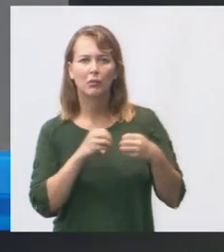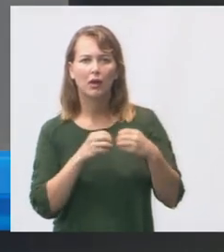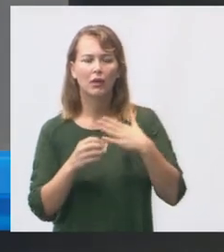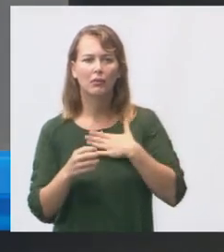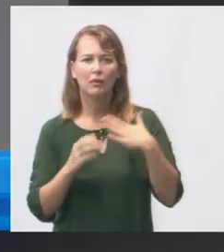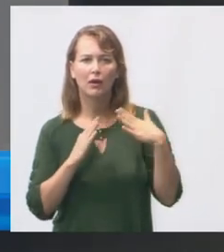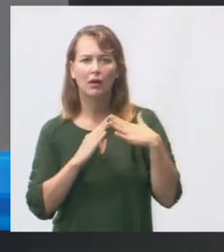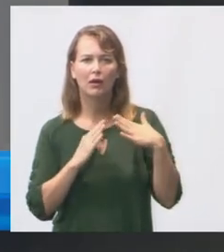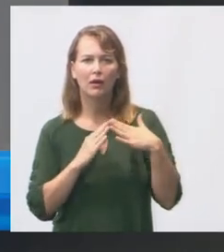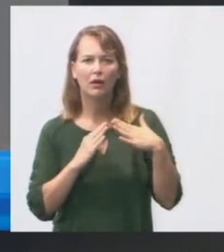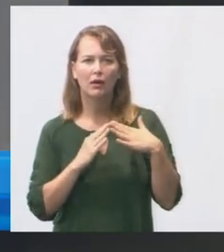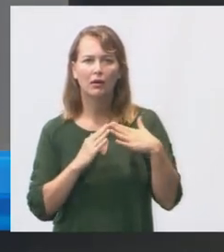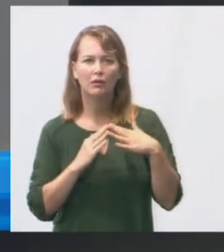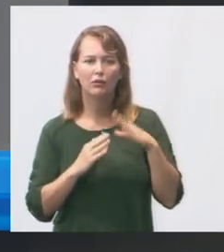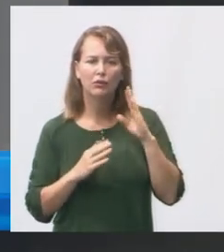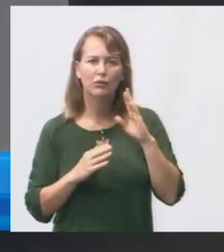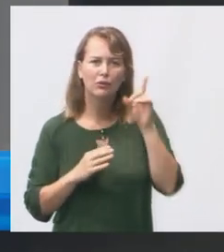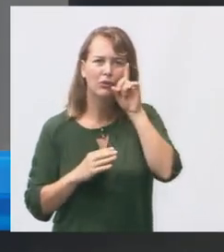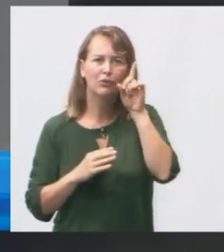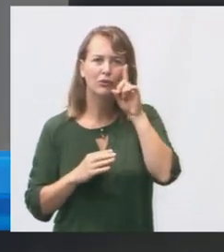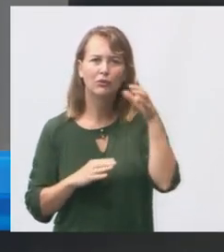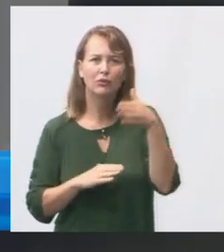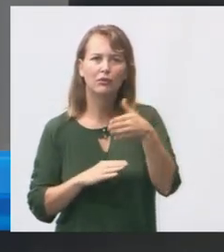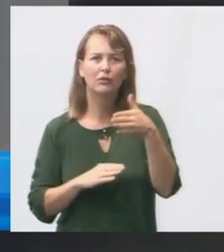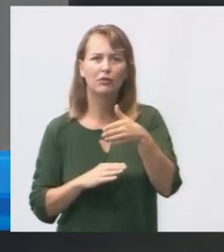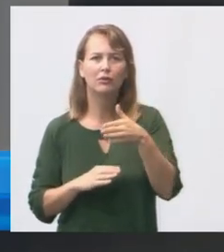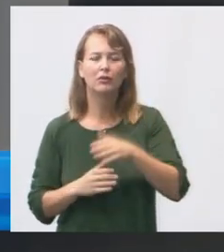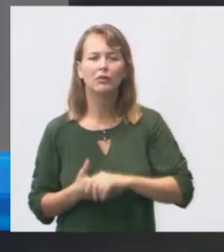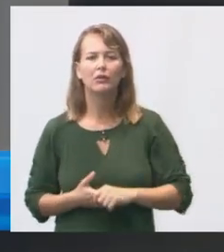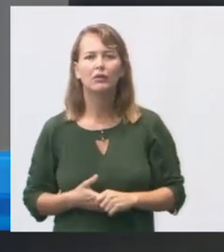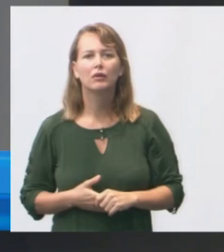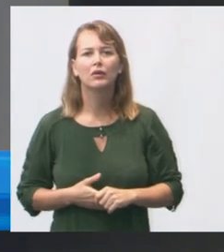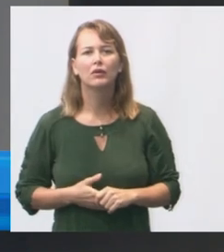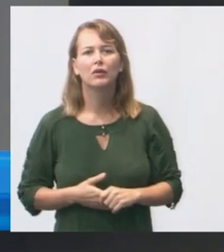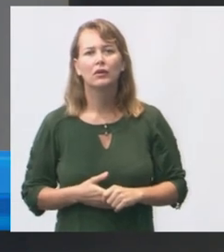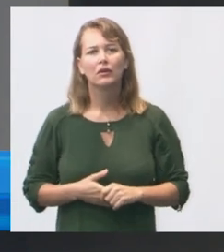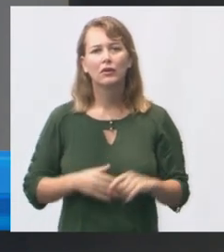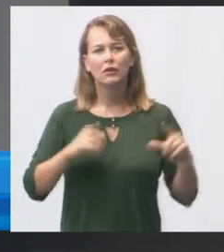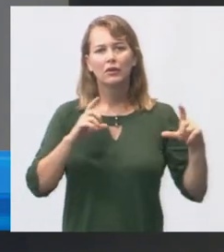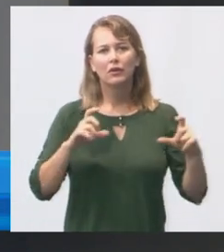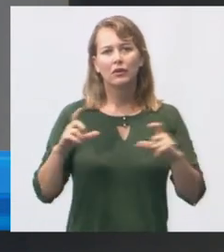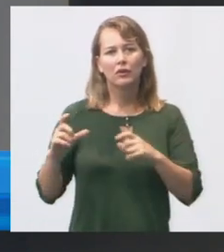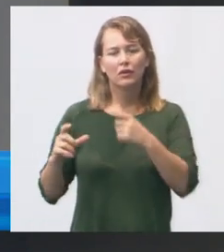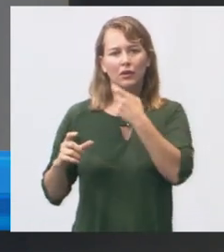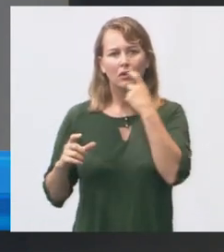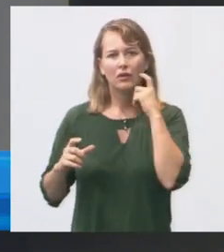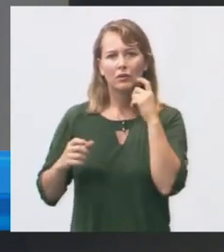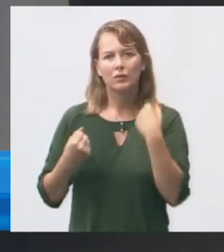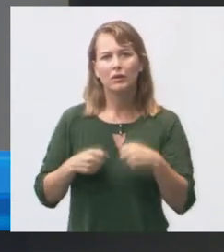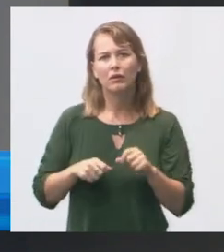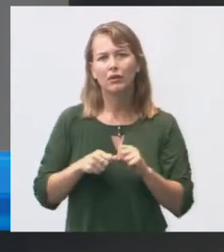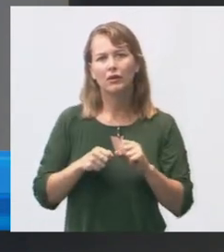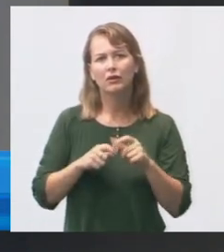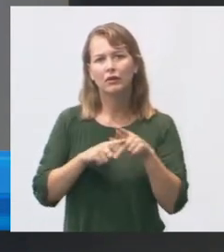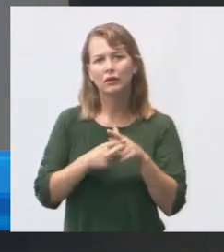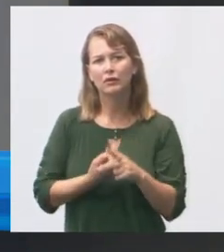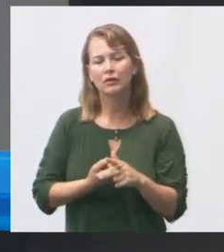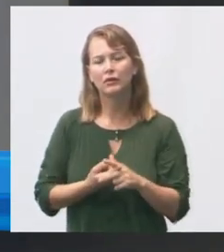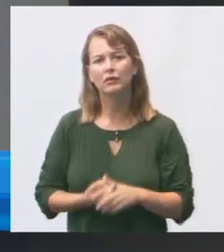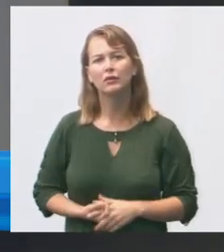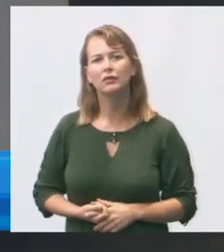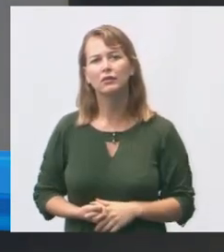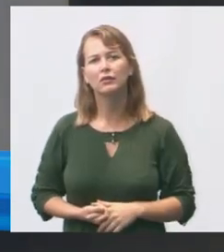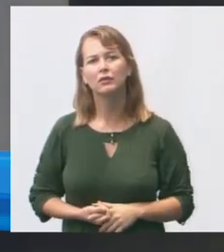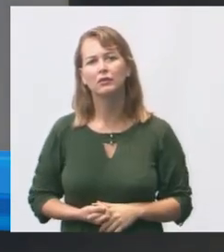passo lá quase todo dia aqui são algumas fotos a odontologia que precisa ser feita a melhoria